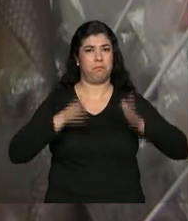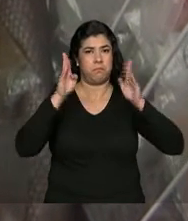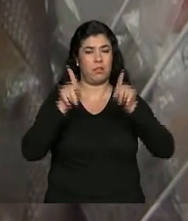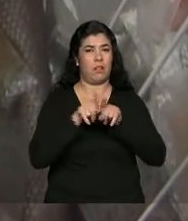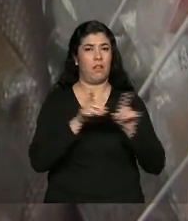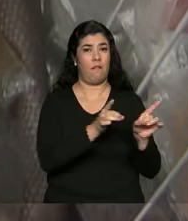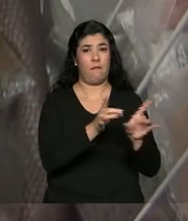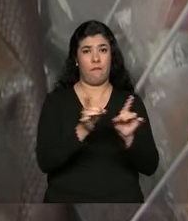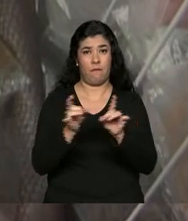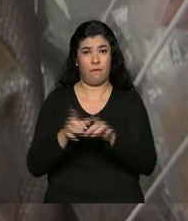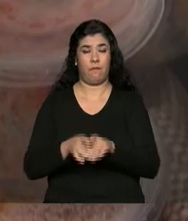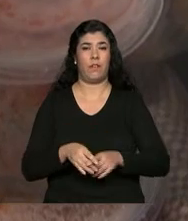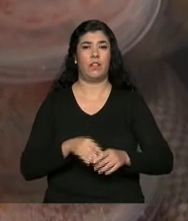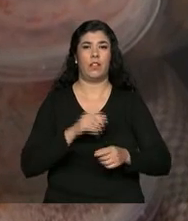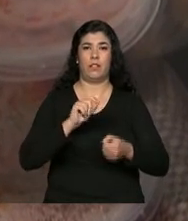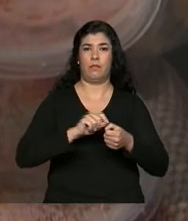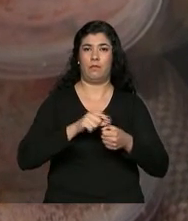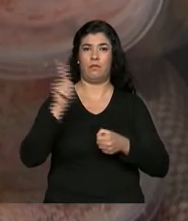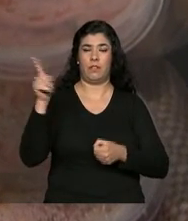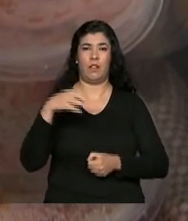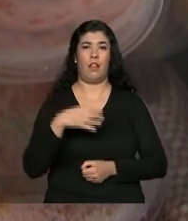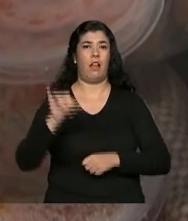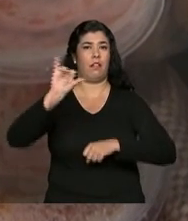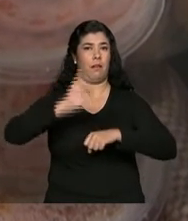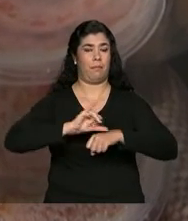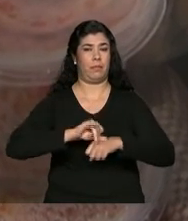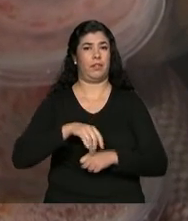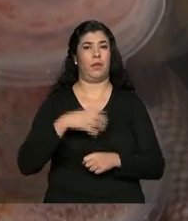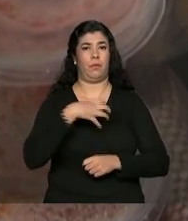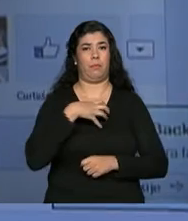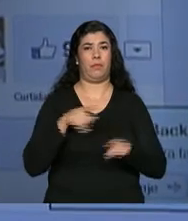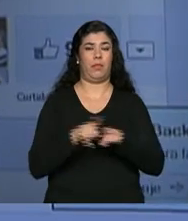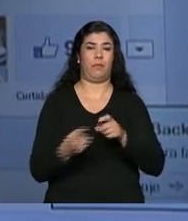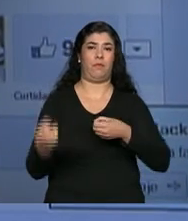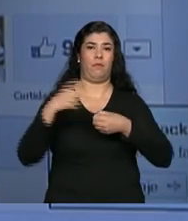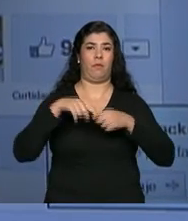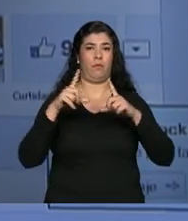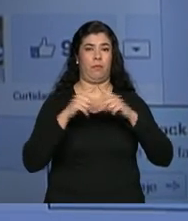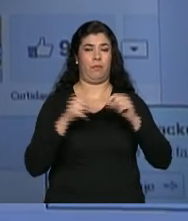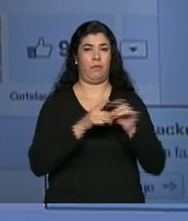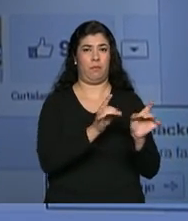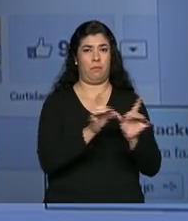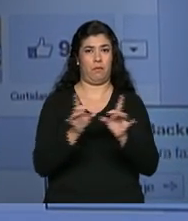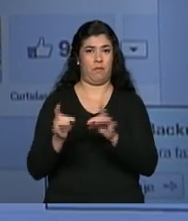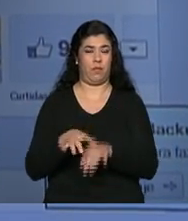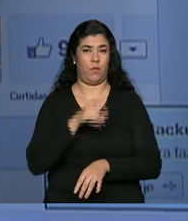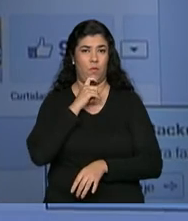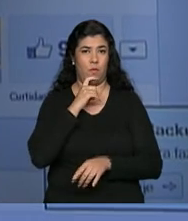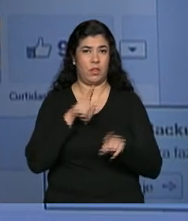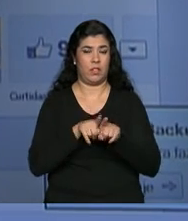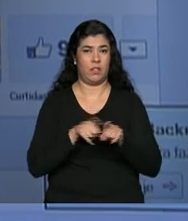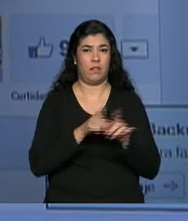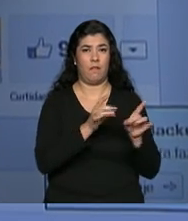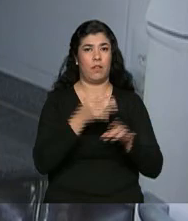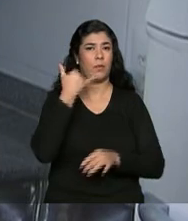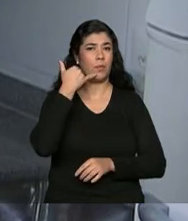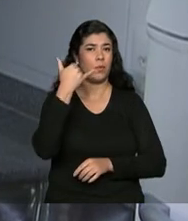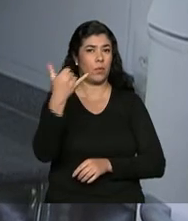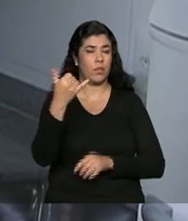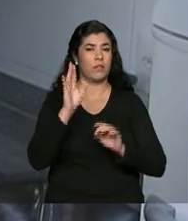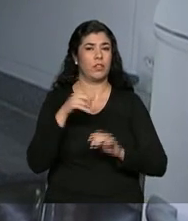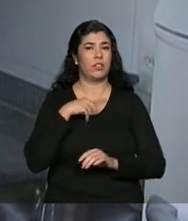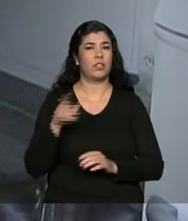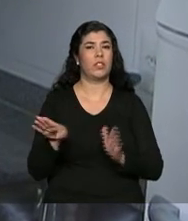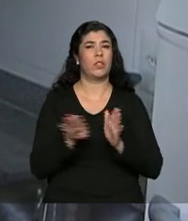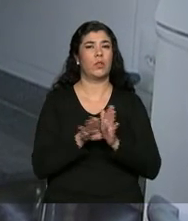os produtos, que são feitos na capital baiana e enviados à Brasília. Hoje, as vendas, feitas por telefone, já